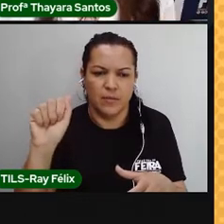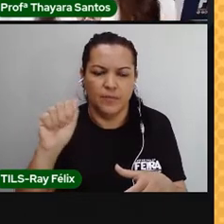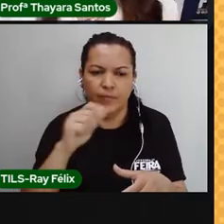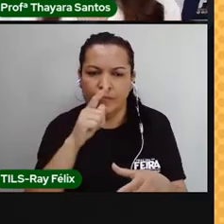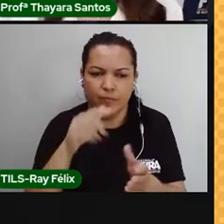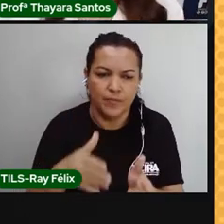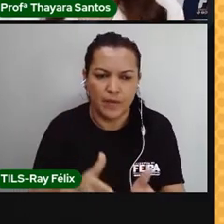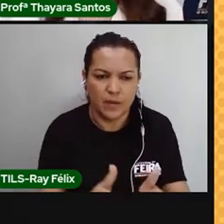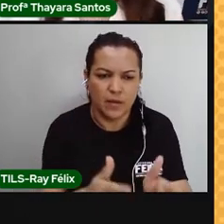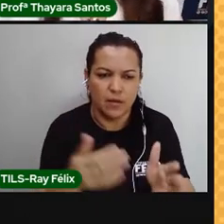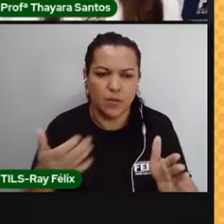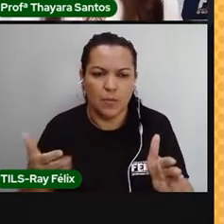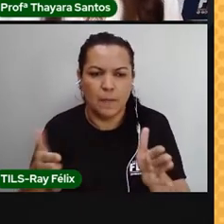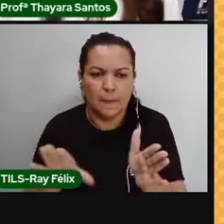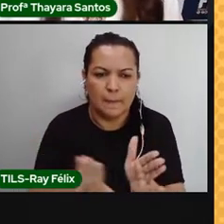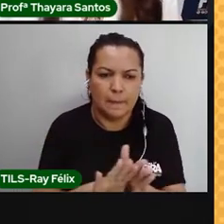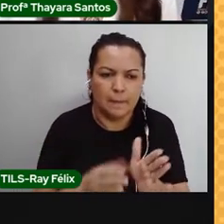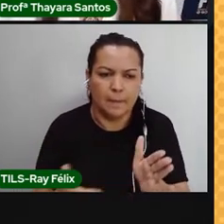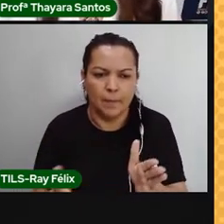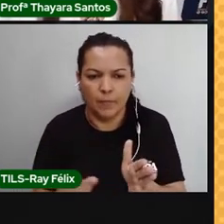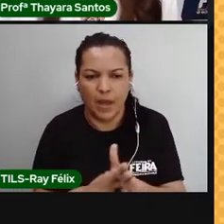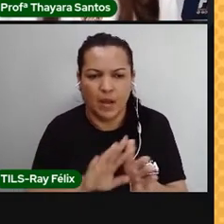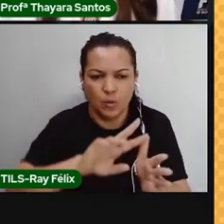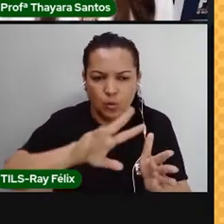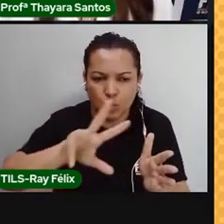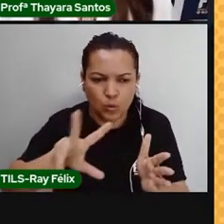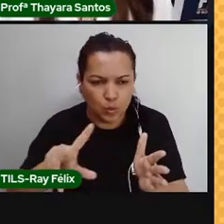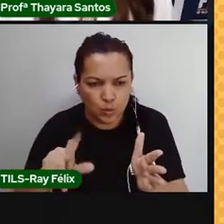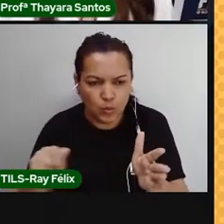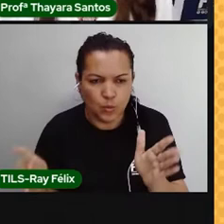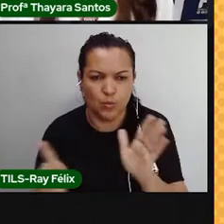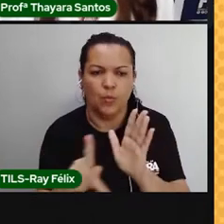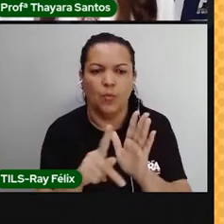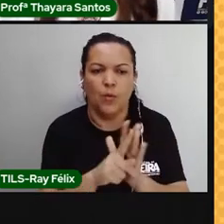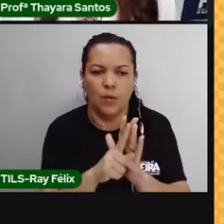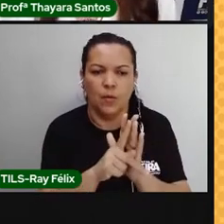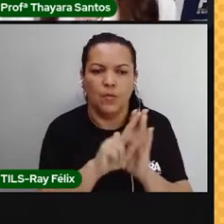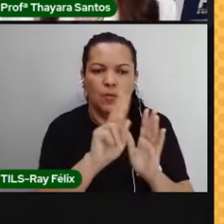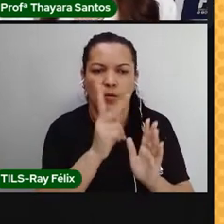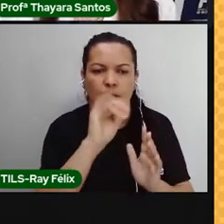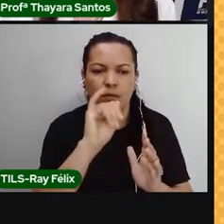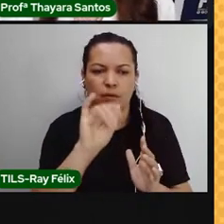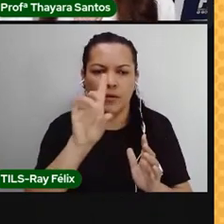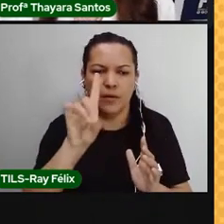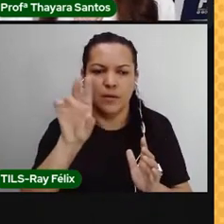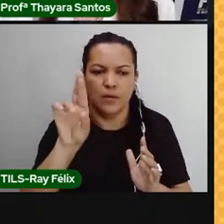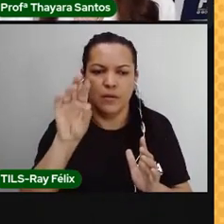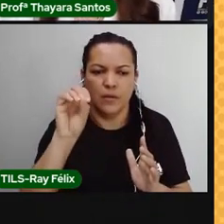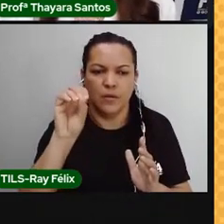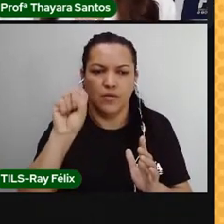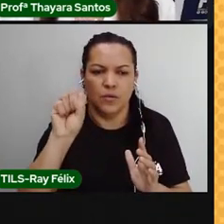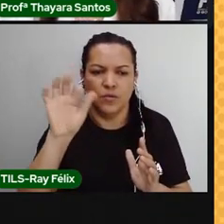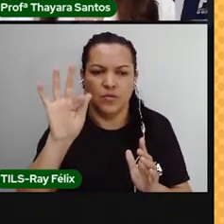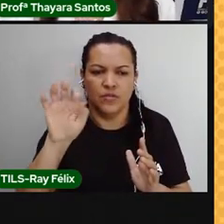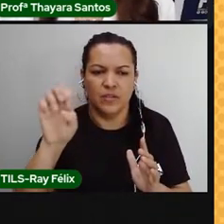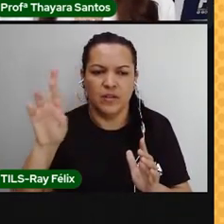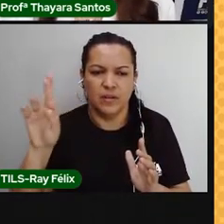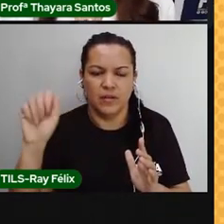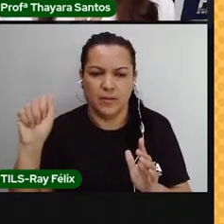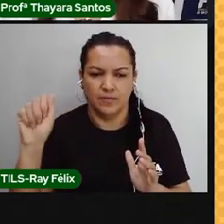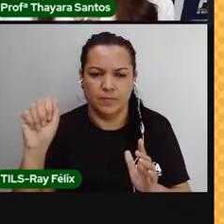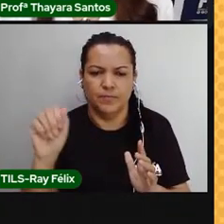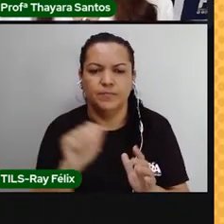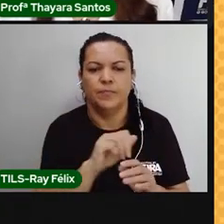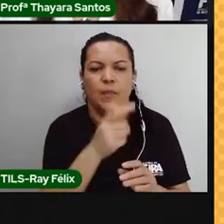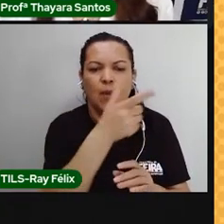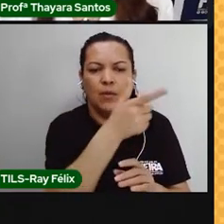os lençóis freáticos, tudo isso compõe a hidrosfera. E essa outra camada que está aqui, a litosfera? A